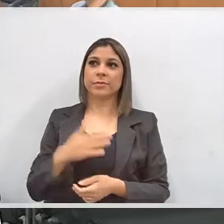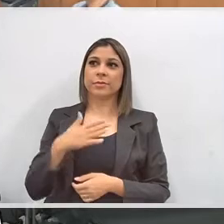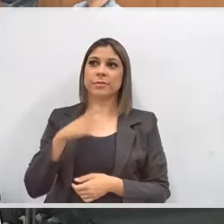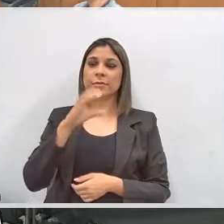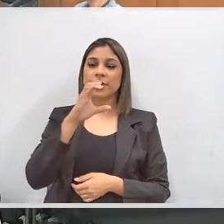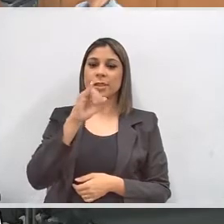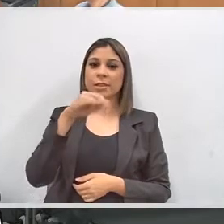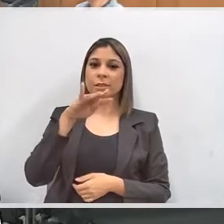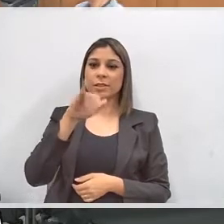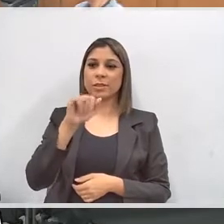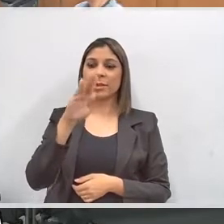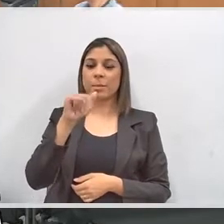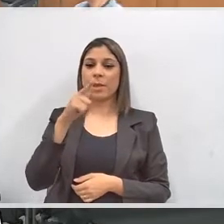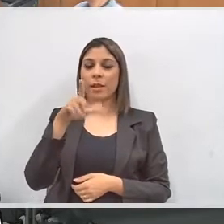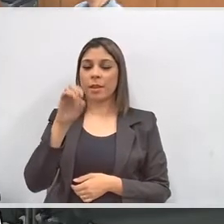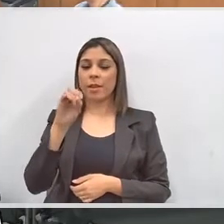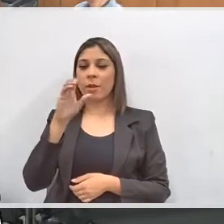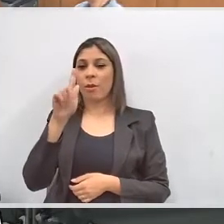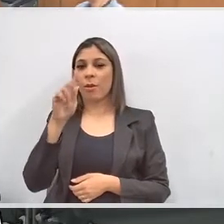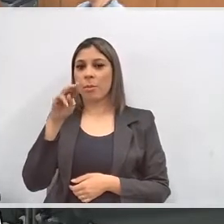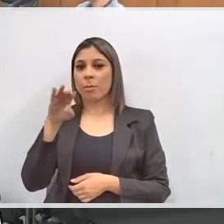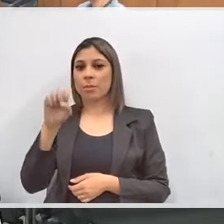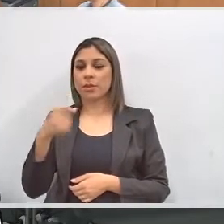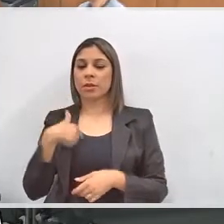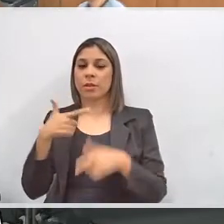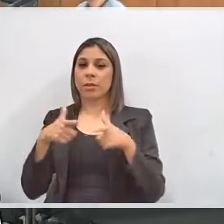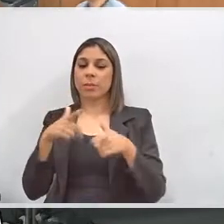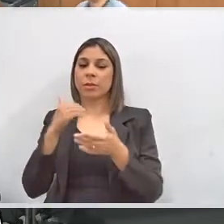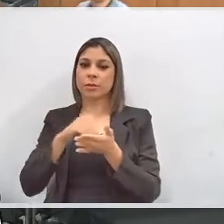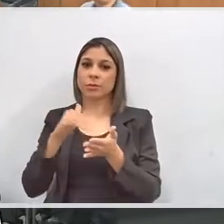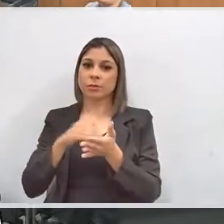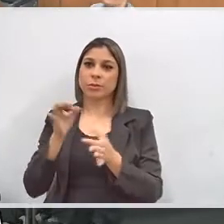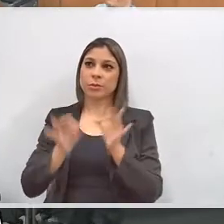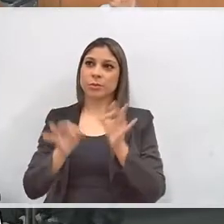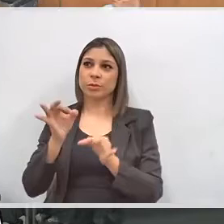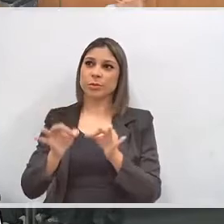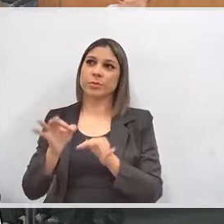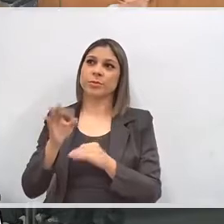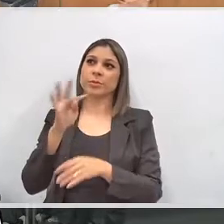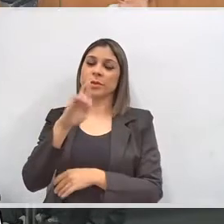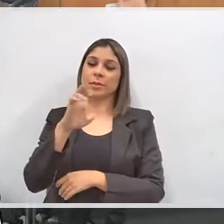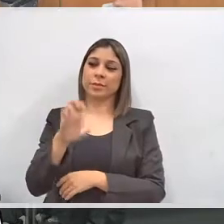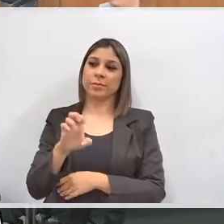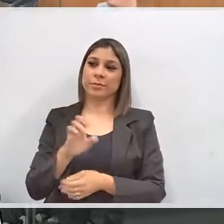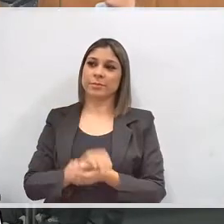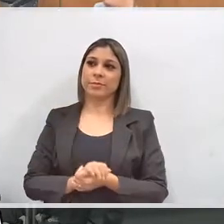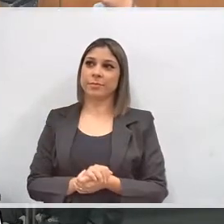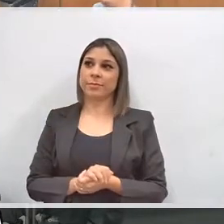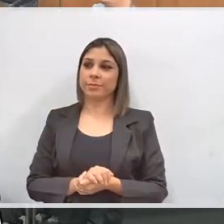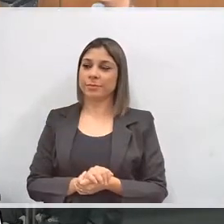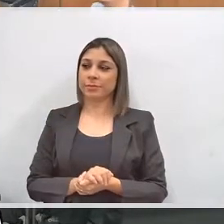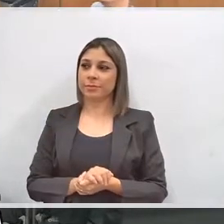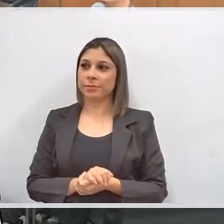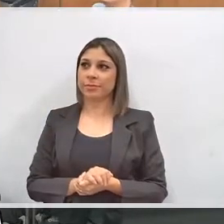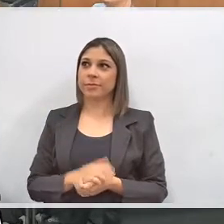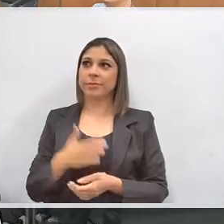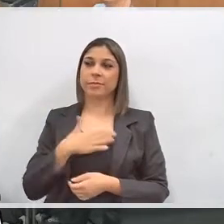Eu sou Cíntia Baião Gomes e trabalho na Secretaria Judiciária do Tribunal. Muito bem.